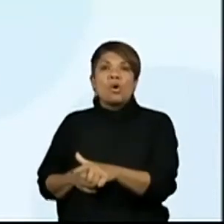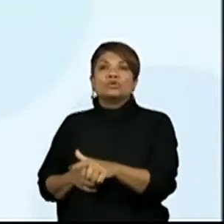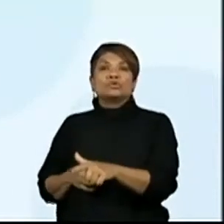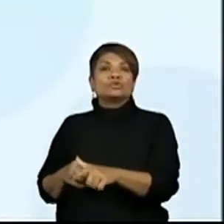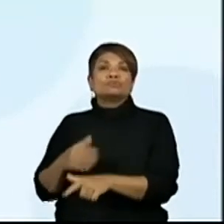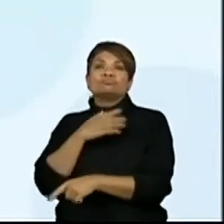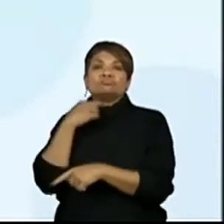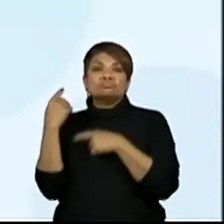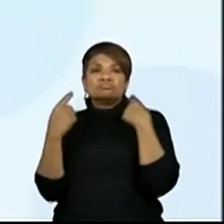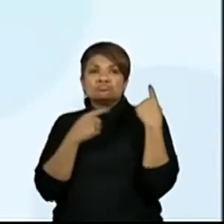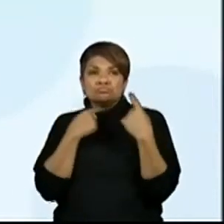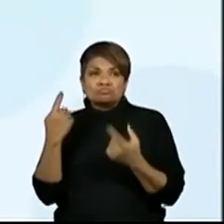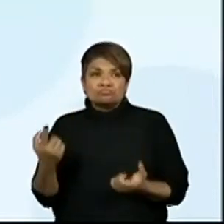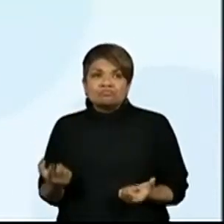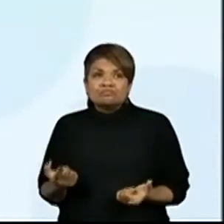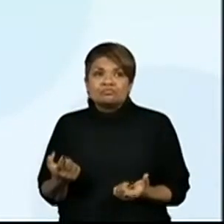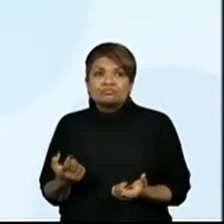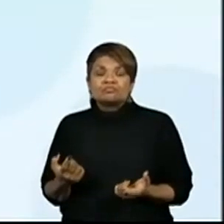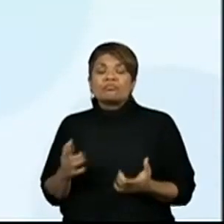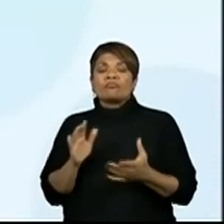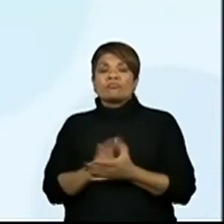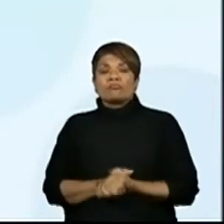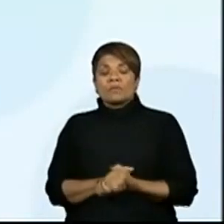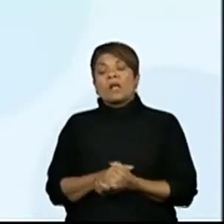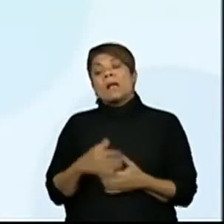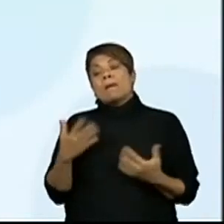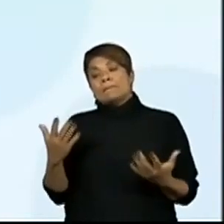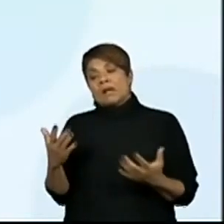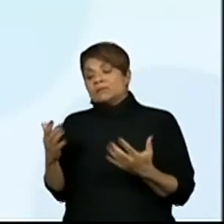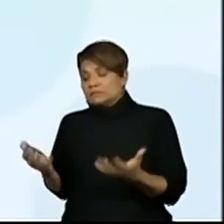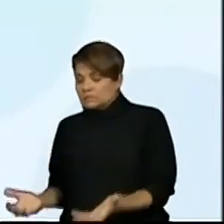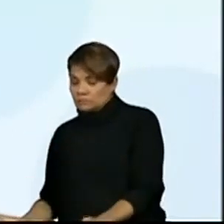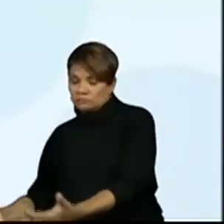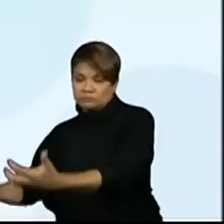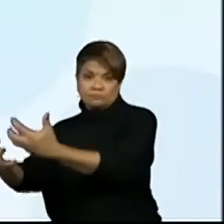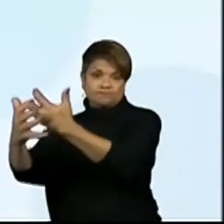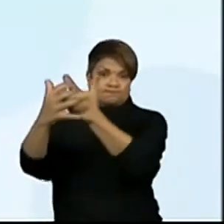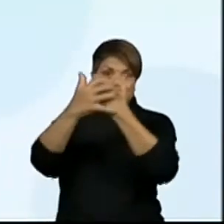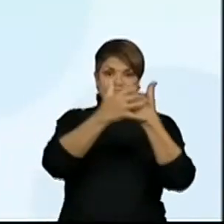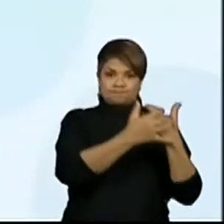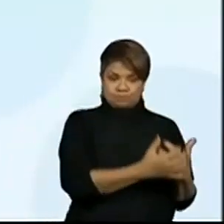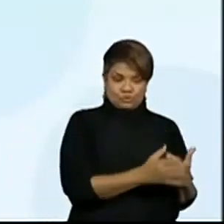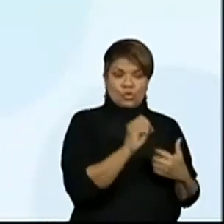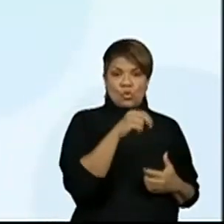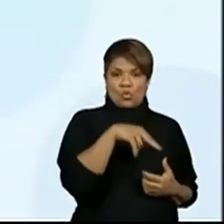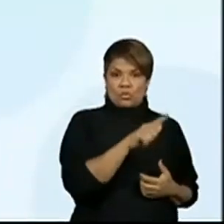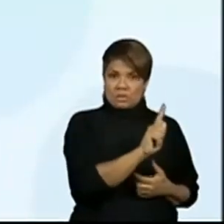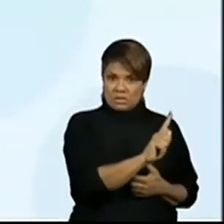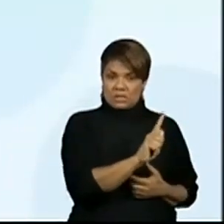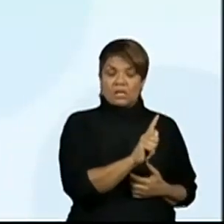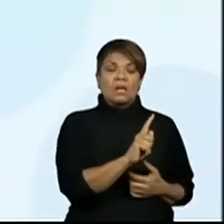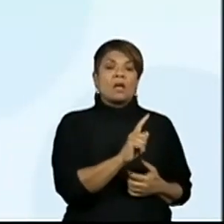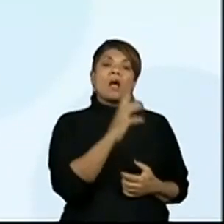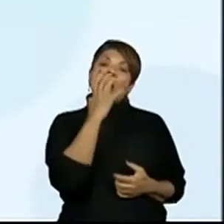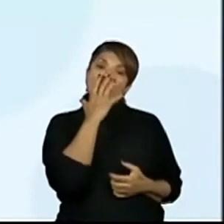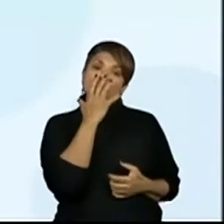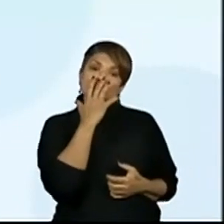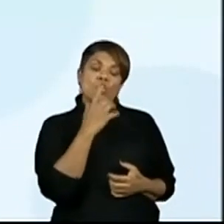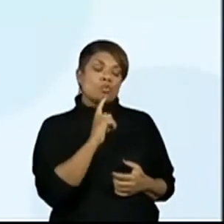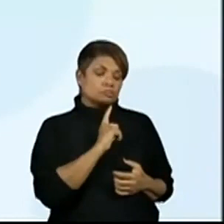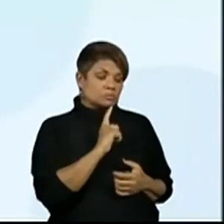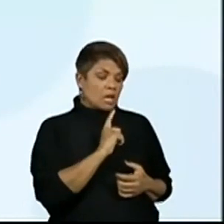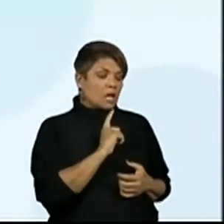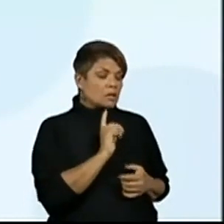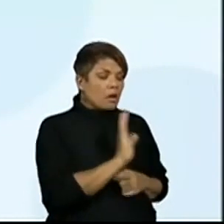Porém, os demais foram levados para a ONG, onde os bichinhos tiveram o apoio de